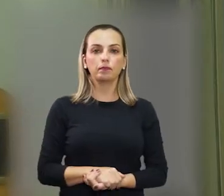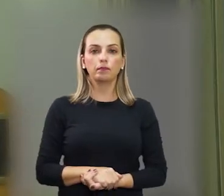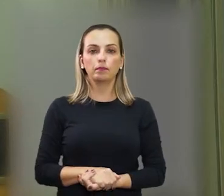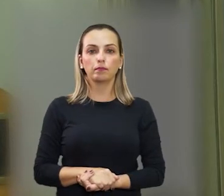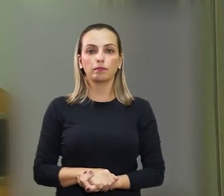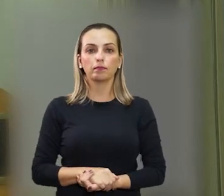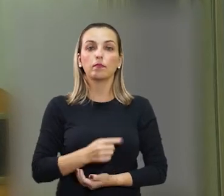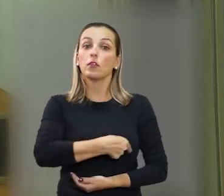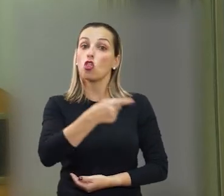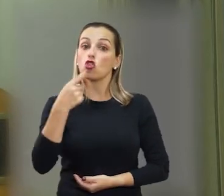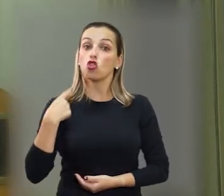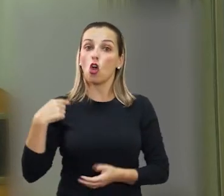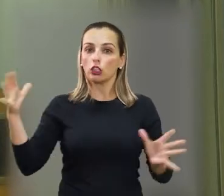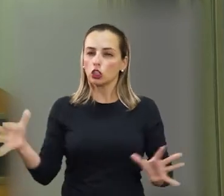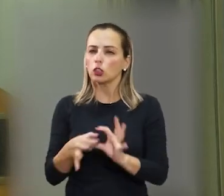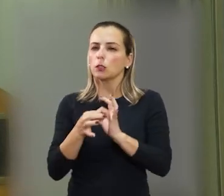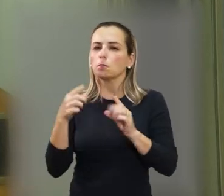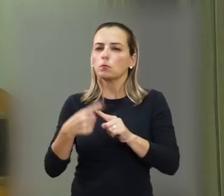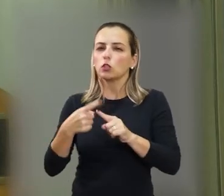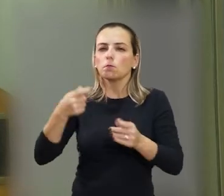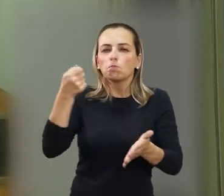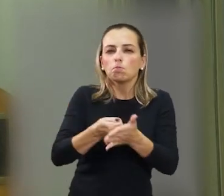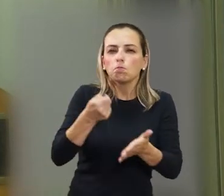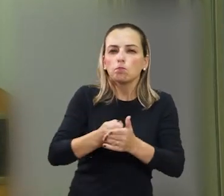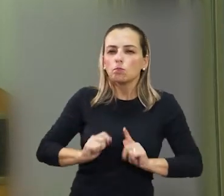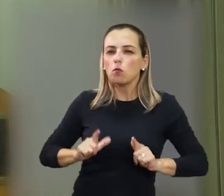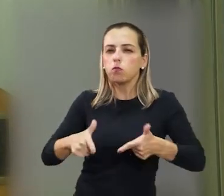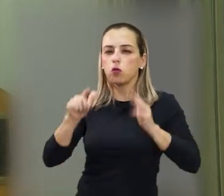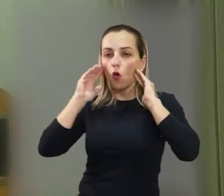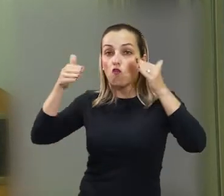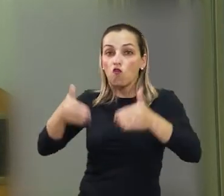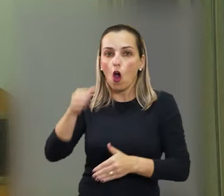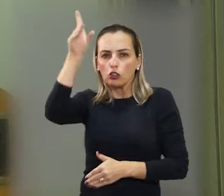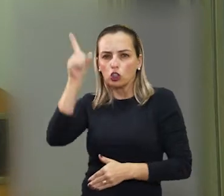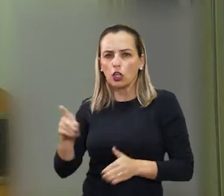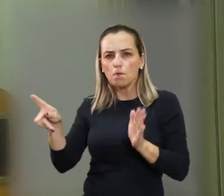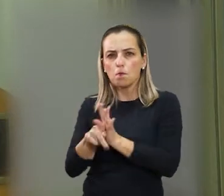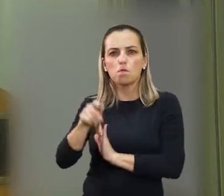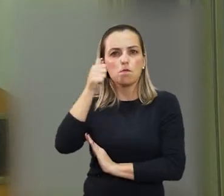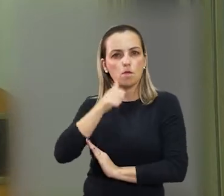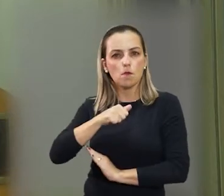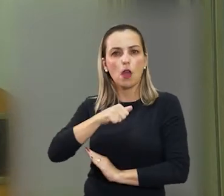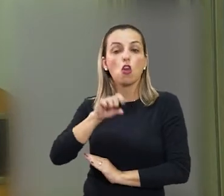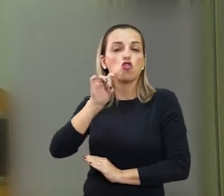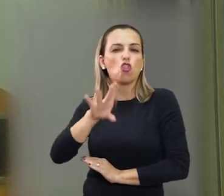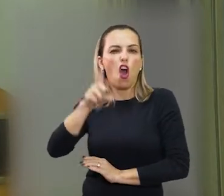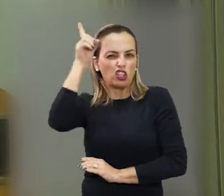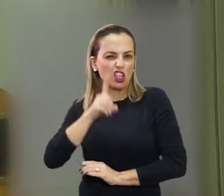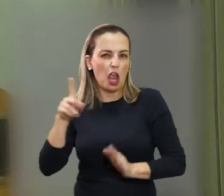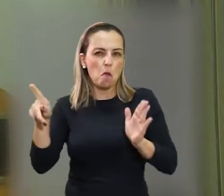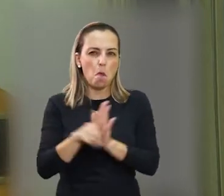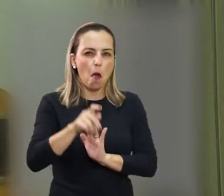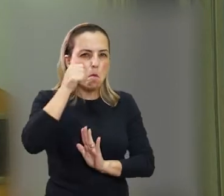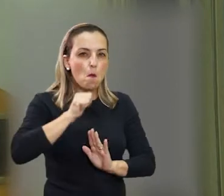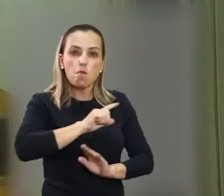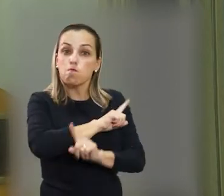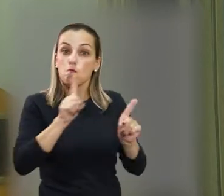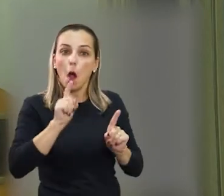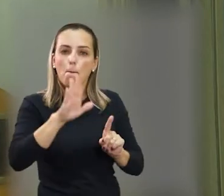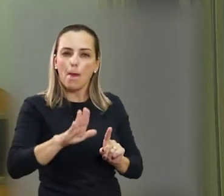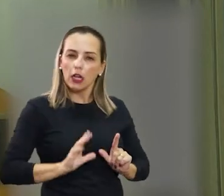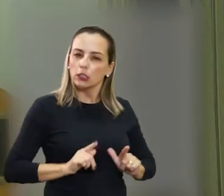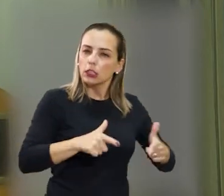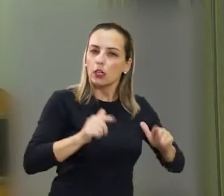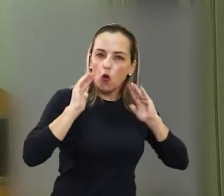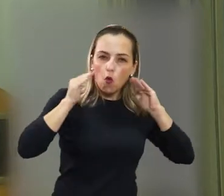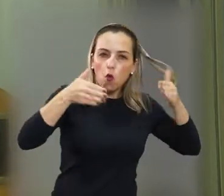luta pelos nossos direitos. E não é só pelos direitos de nós mulheres que já seria demais. É pelo